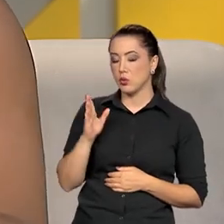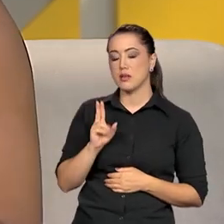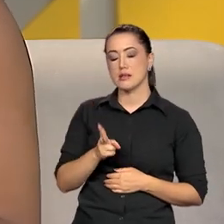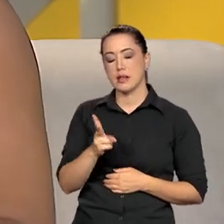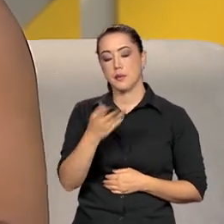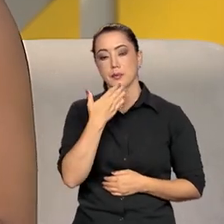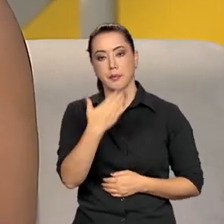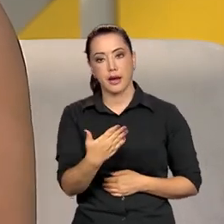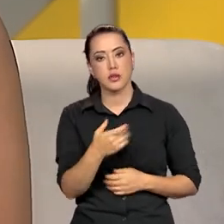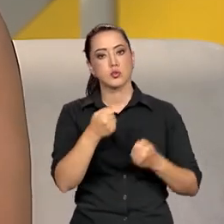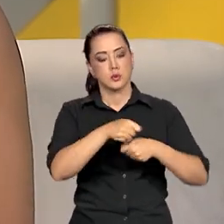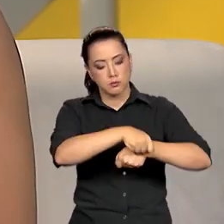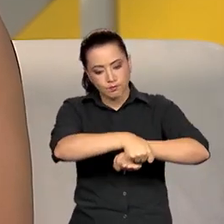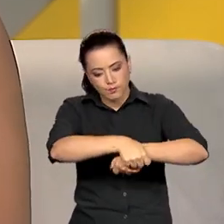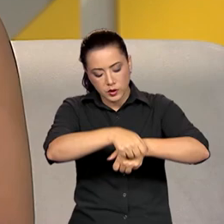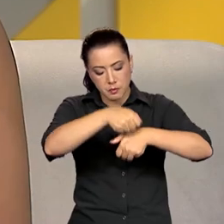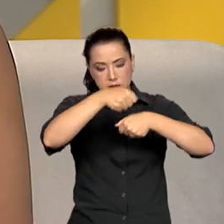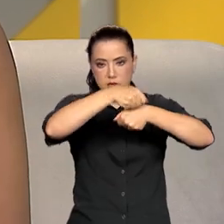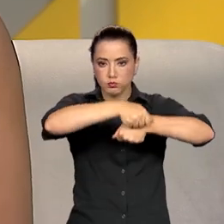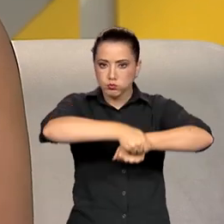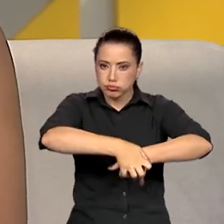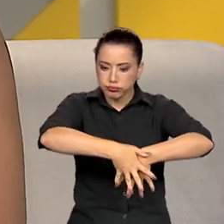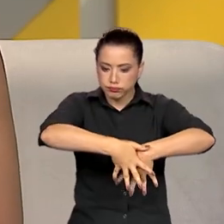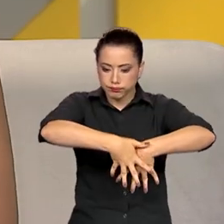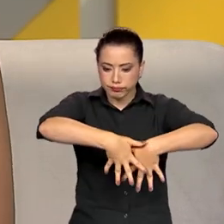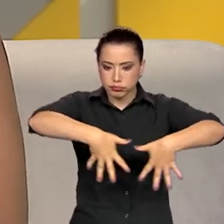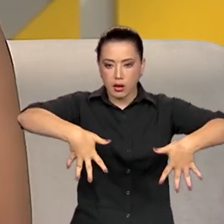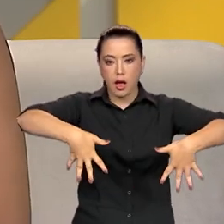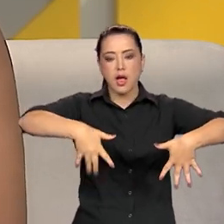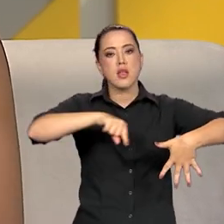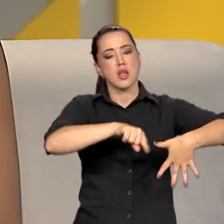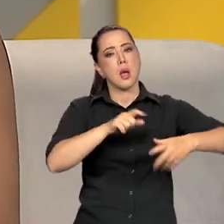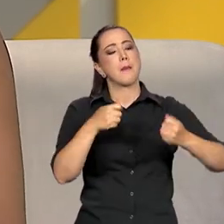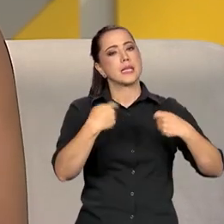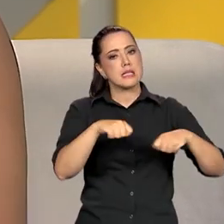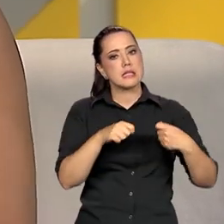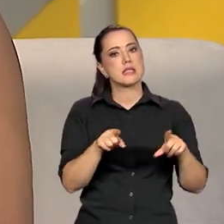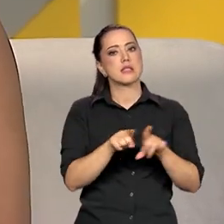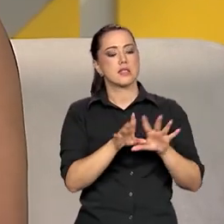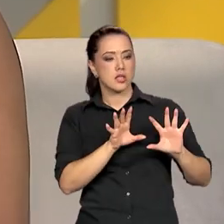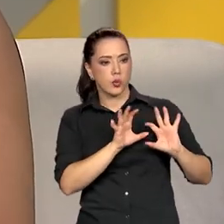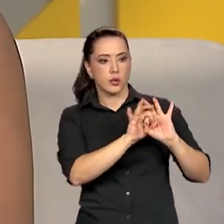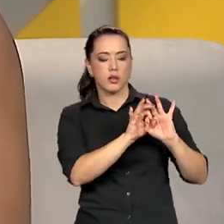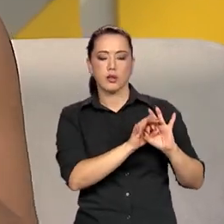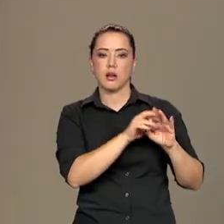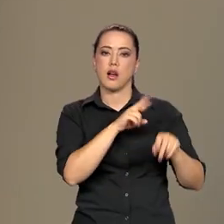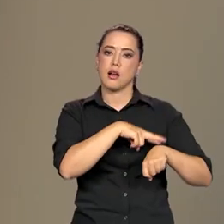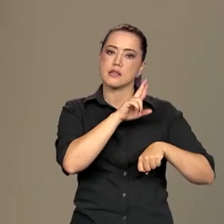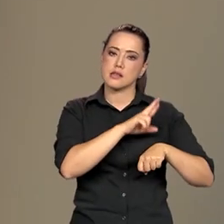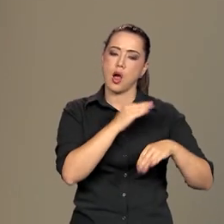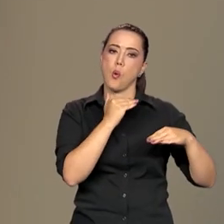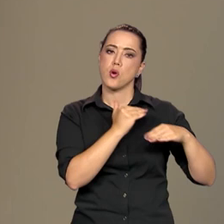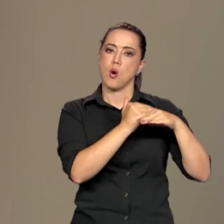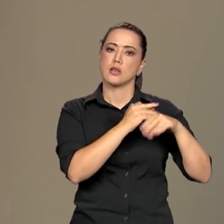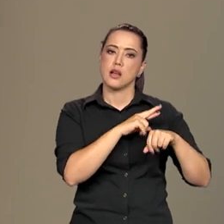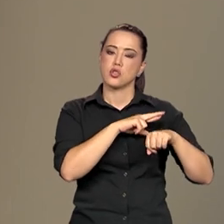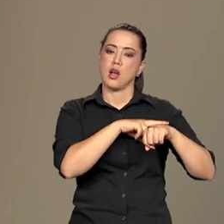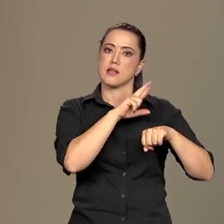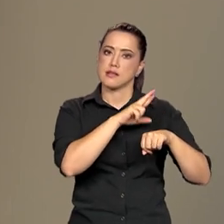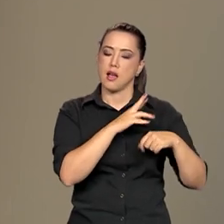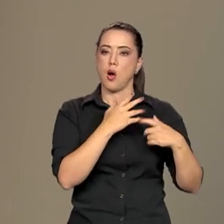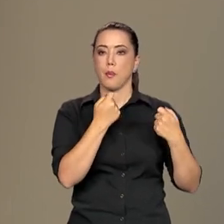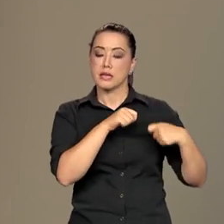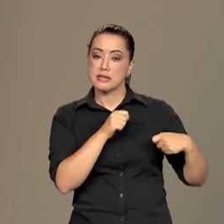a transversalidade, vem a responsabilidade, né? Com a equidade racial e também com paridade de gênero. Então, tem sido bem desafiador